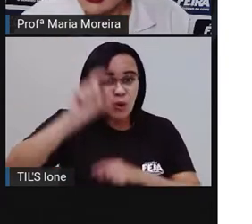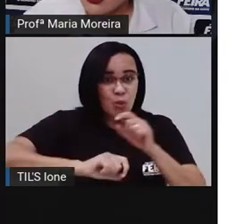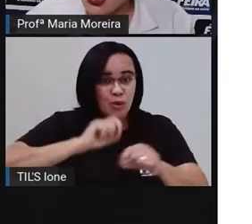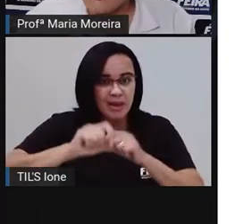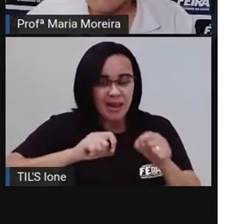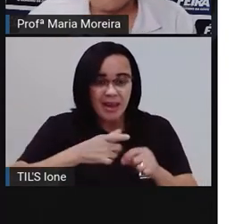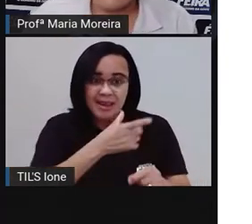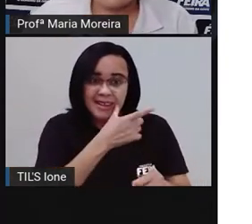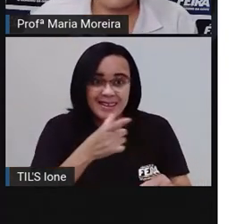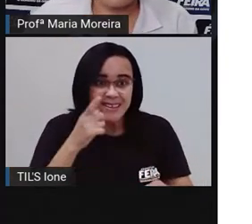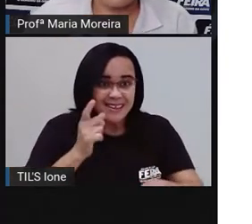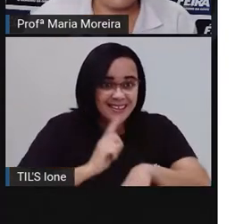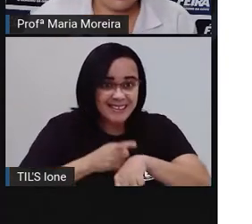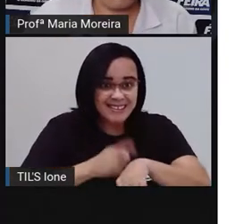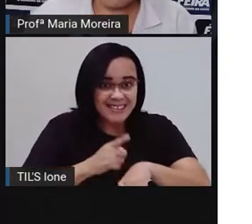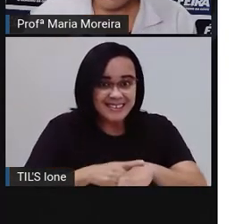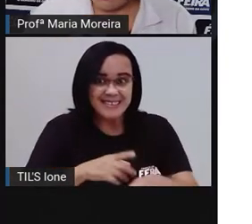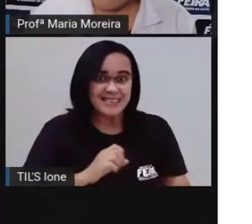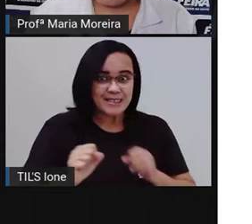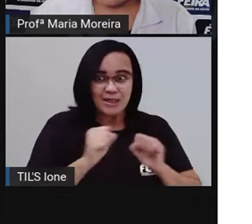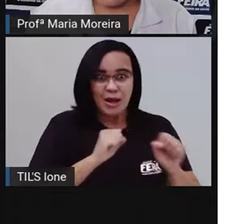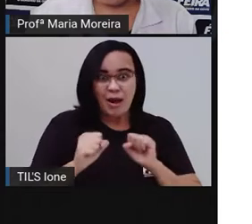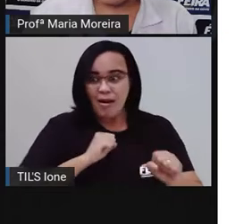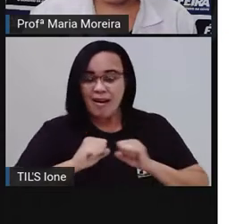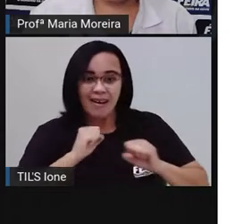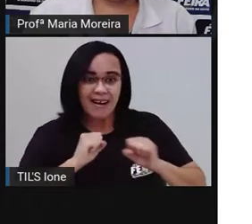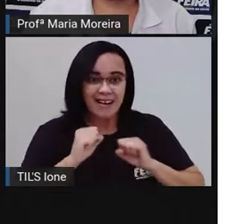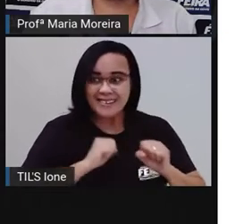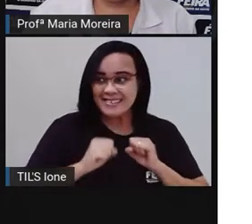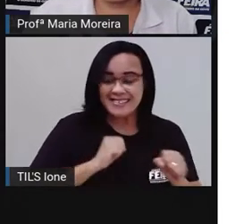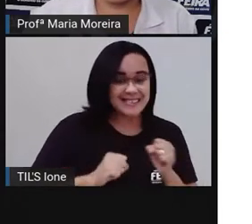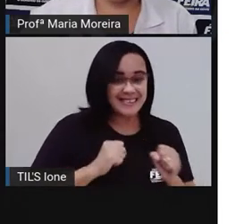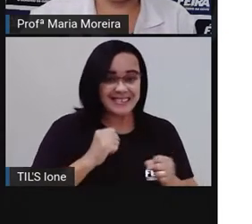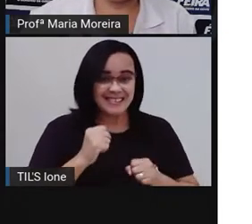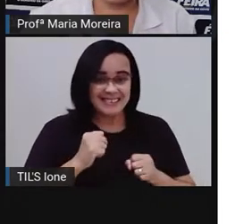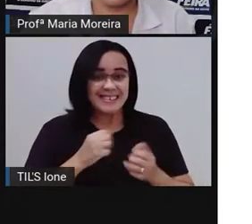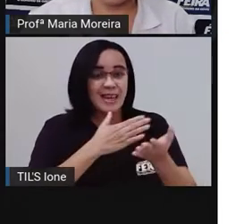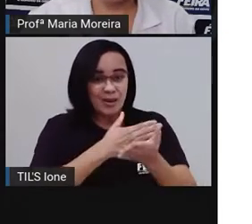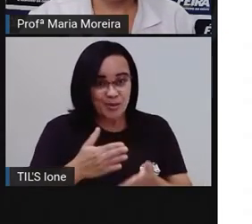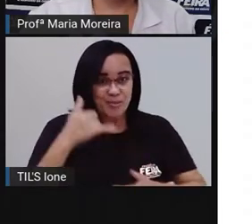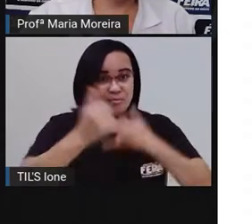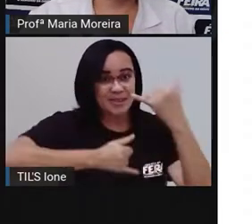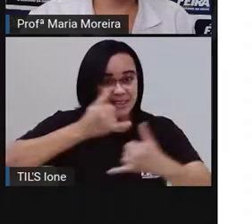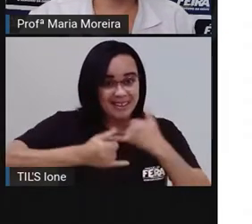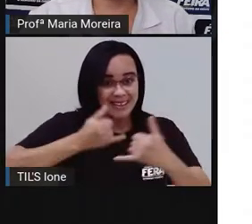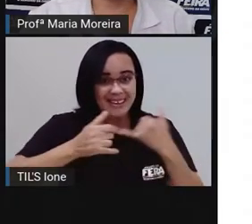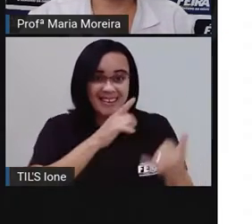e logo começa a agitação. Afinal, é hora de brincar e lanchar.